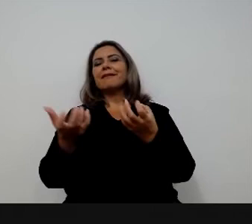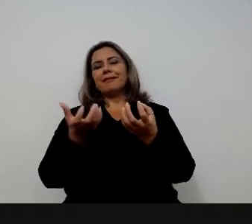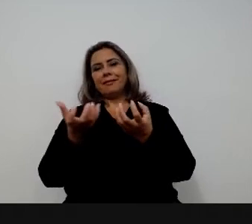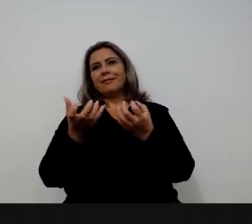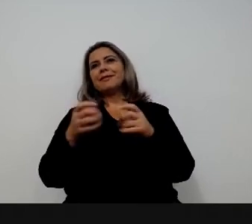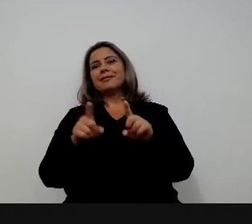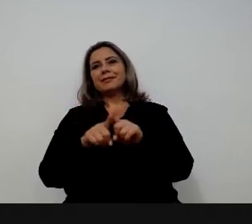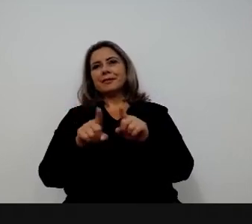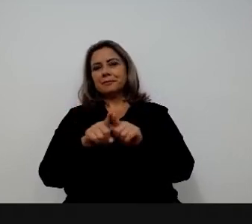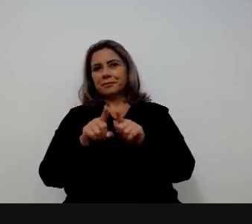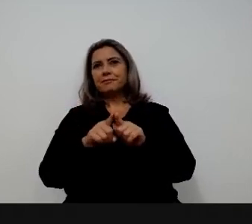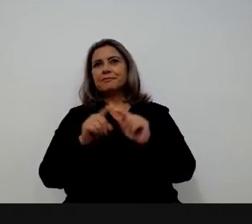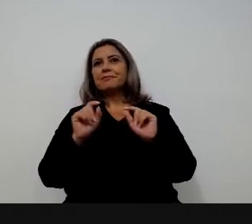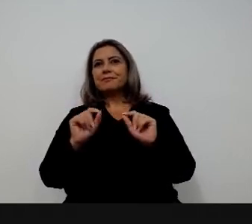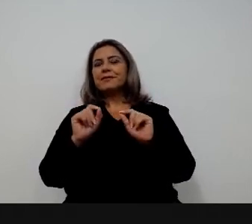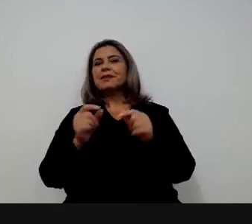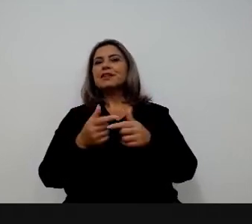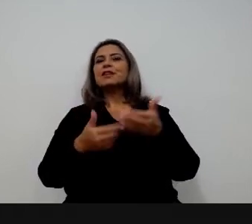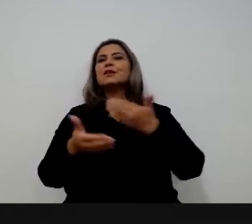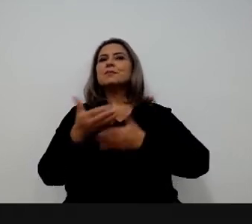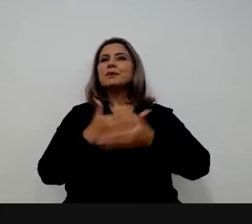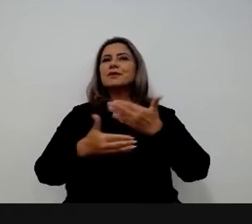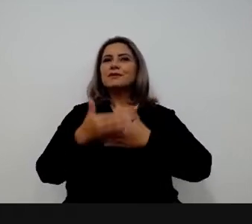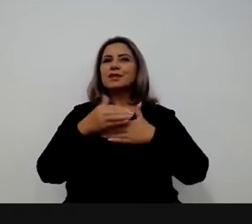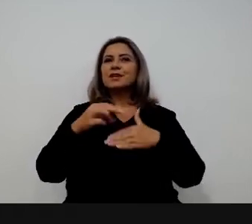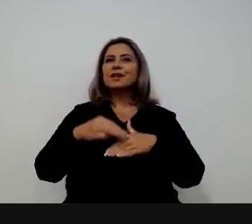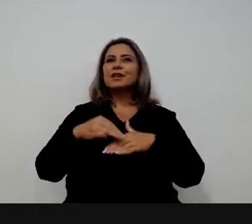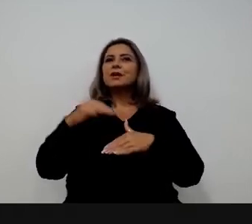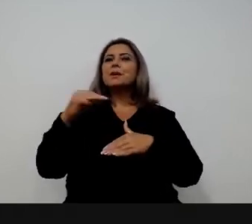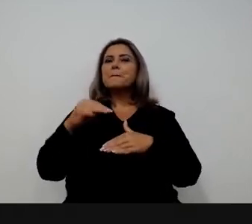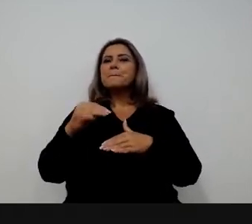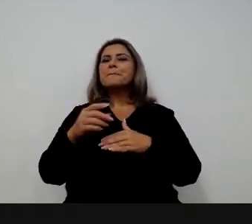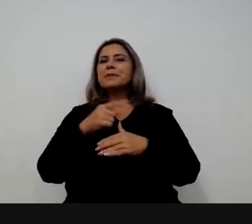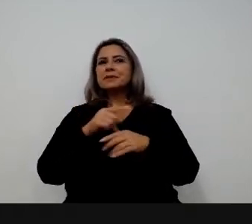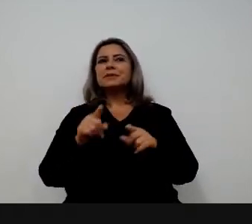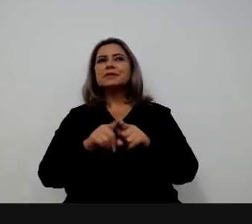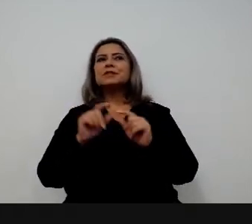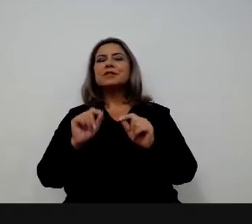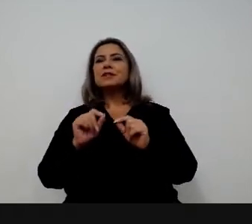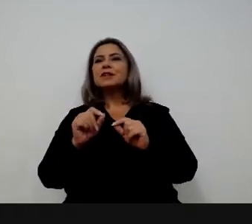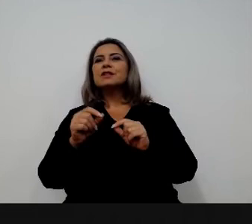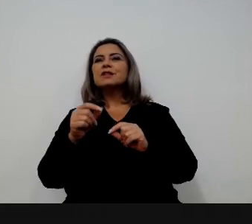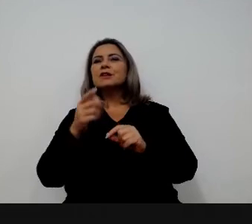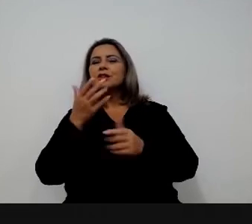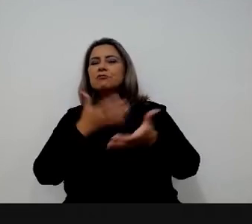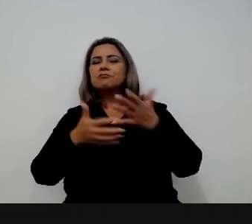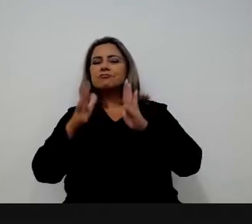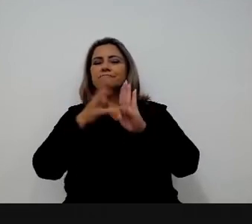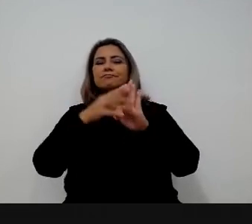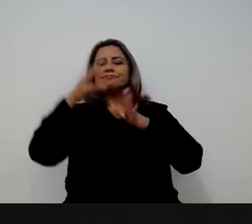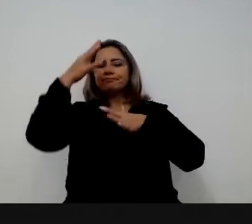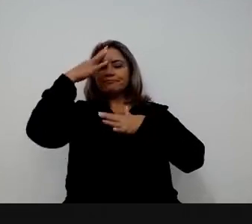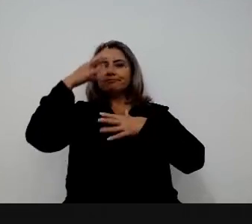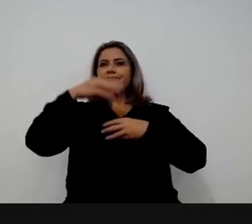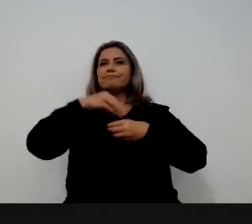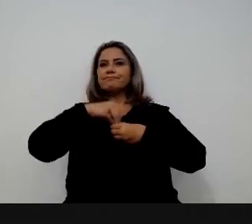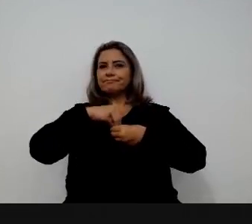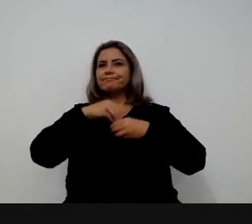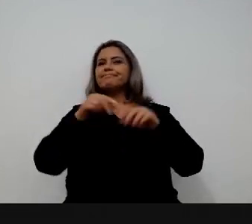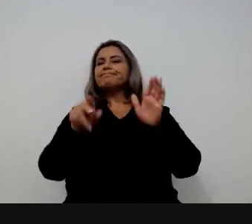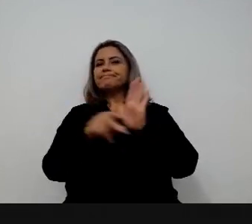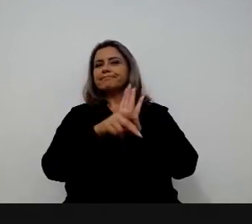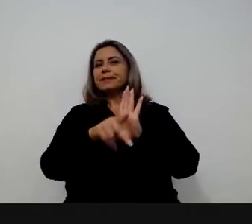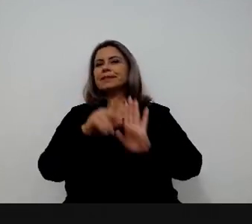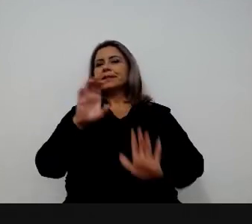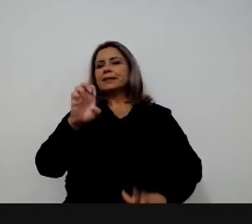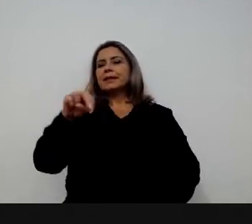e a gente está fazendo isso com o nosso MPP, nosso Master of Public Policy. Internacionalização é uma das áreas que a ENAP vem